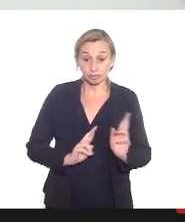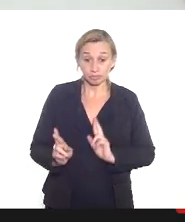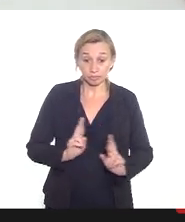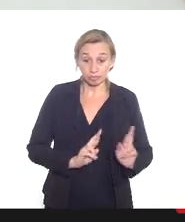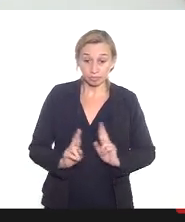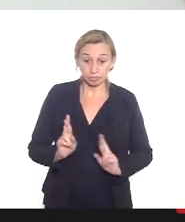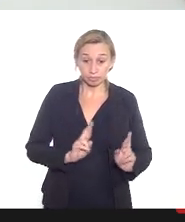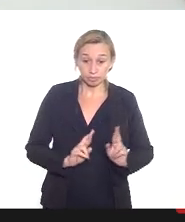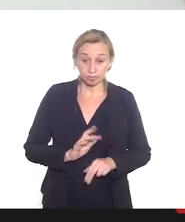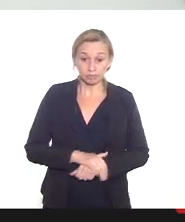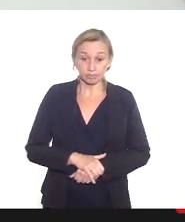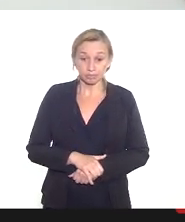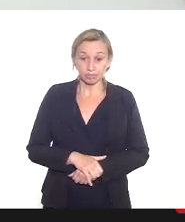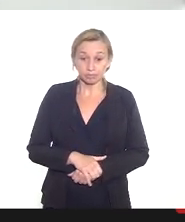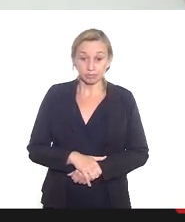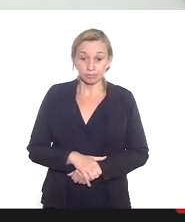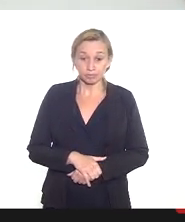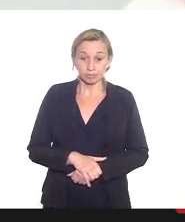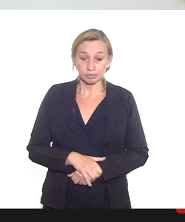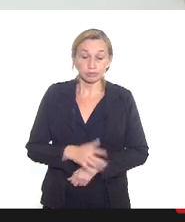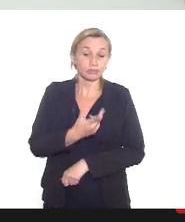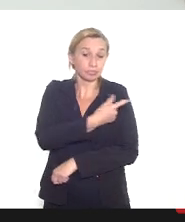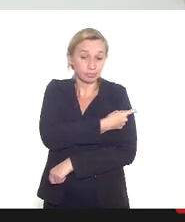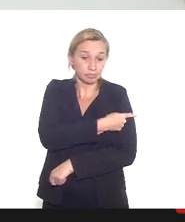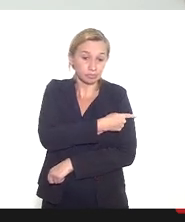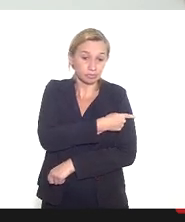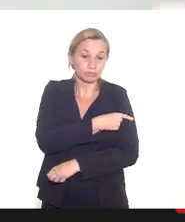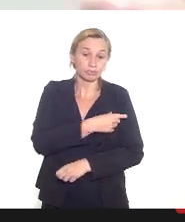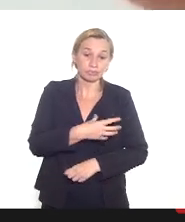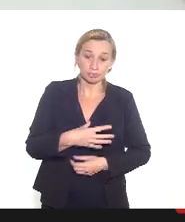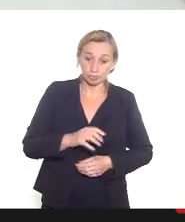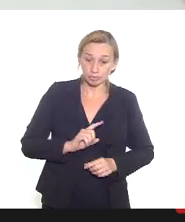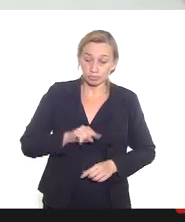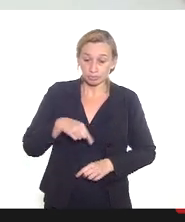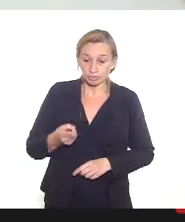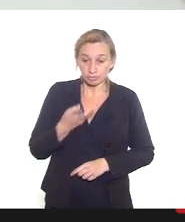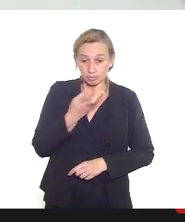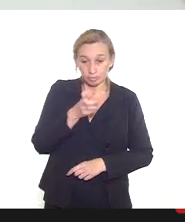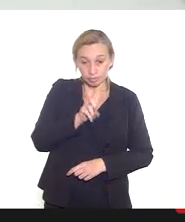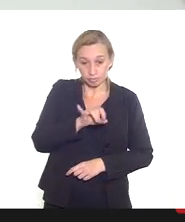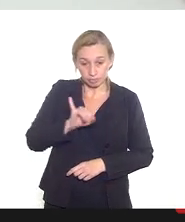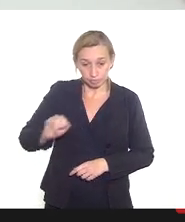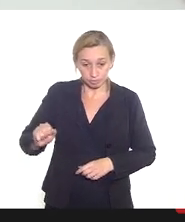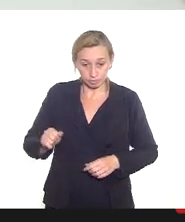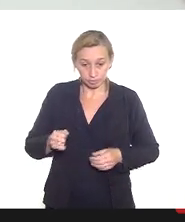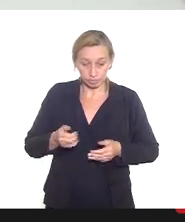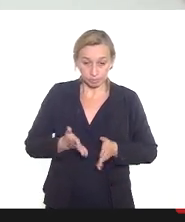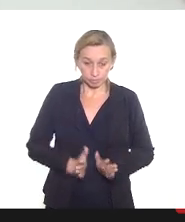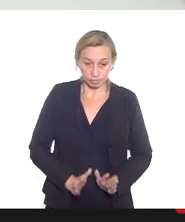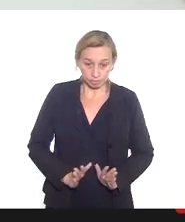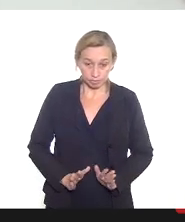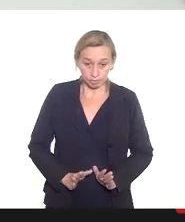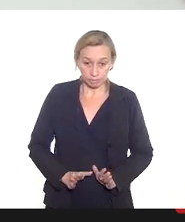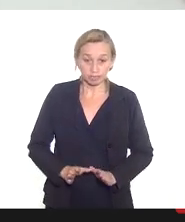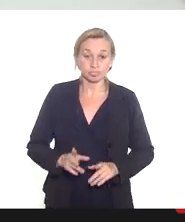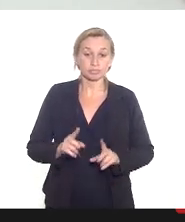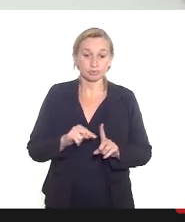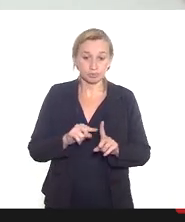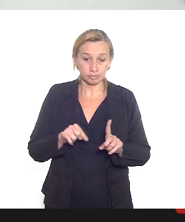vacinação de puérperas e gestantes com e sem comorbidades né não contraindicando essa questão